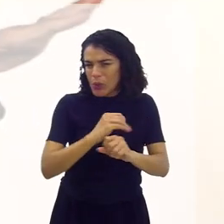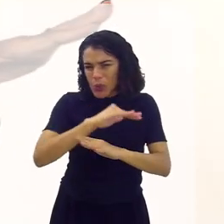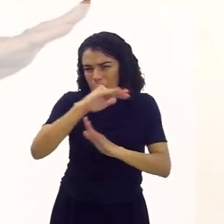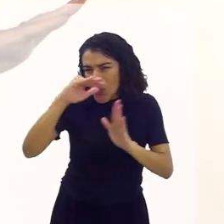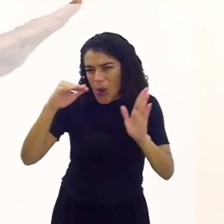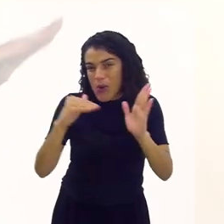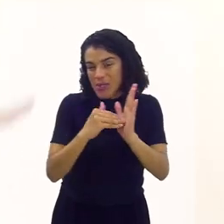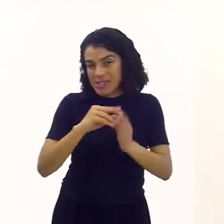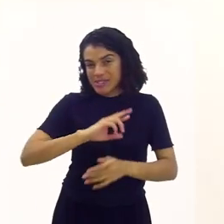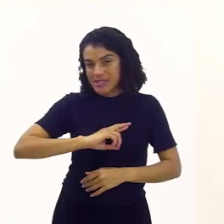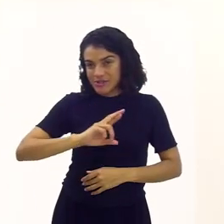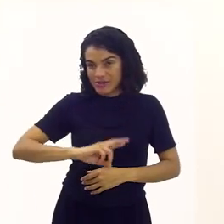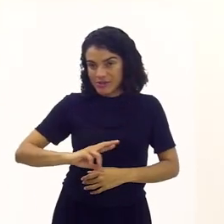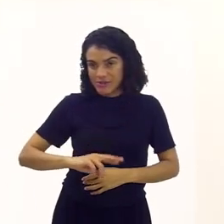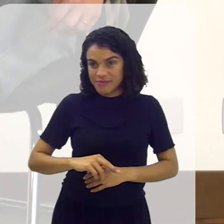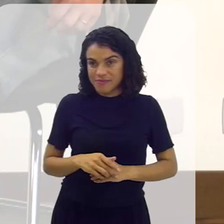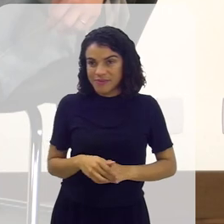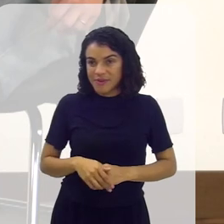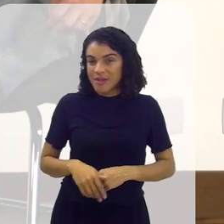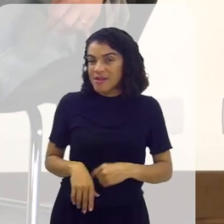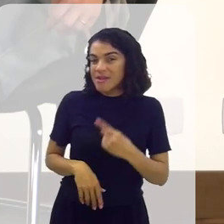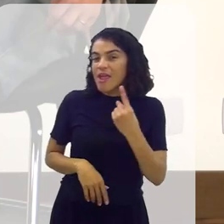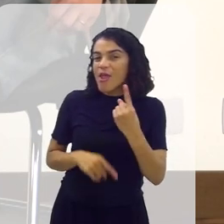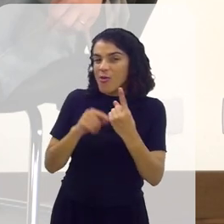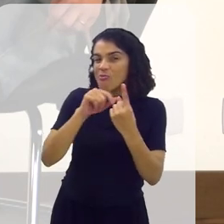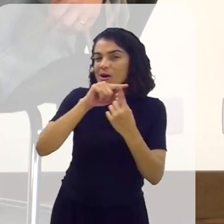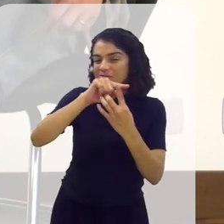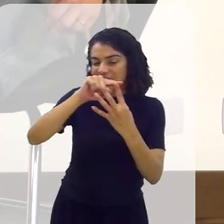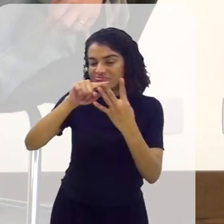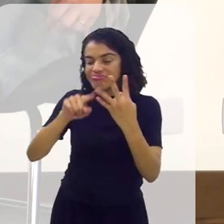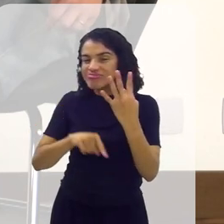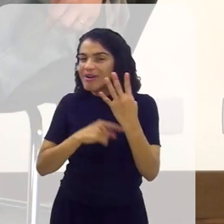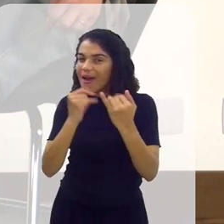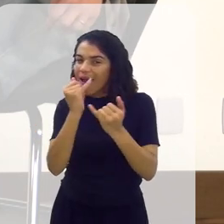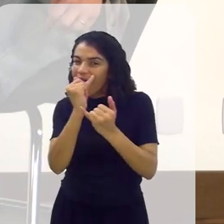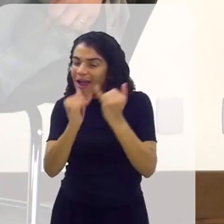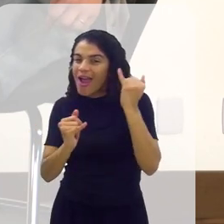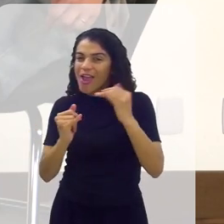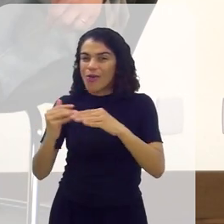todas, tem algo que elas têm em comum.